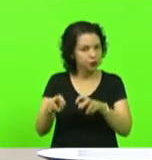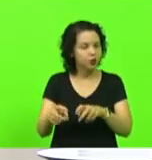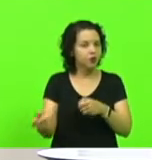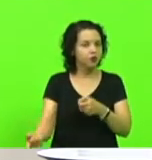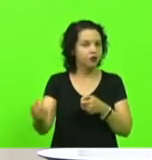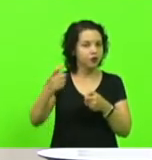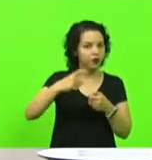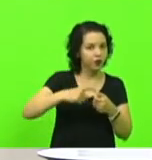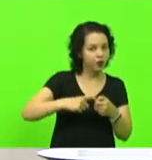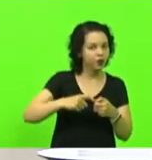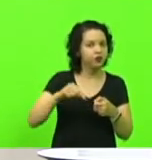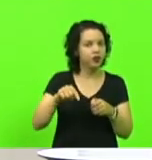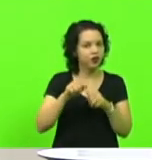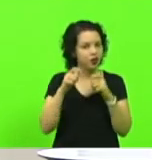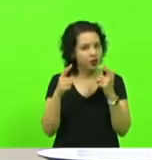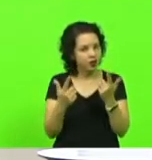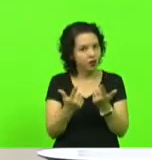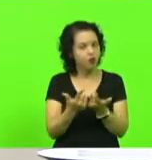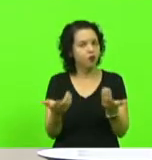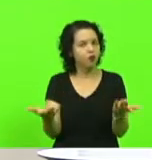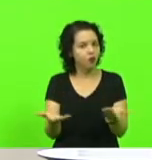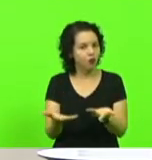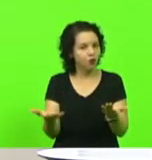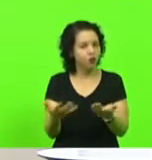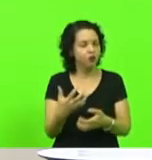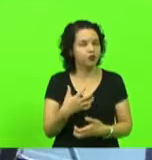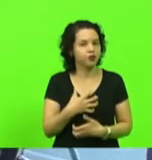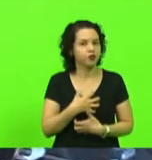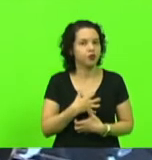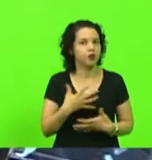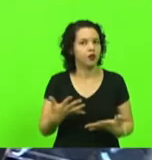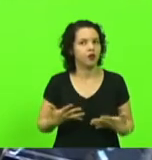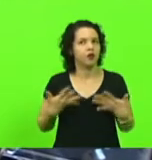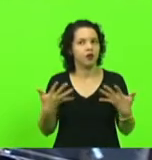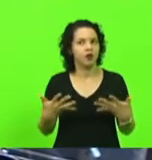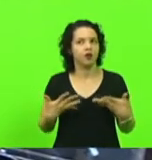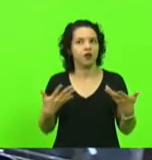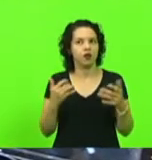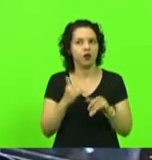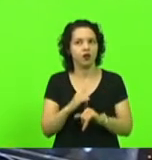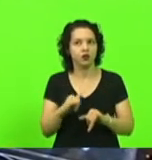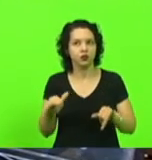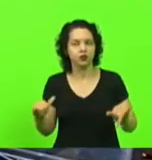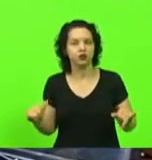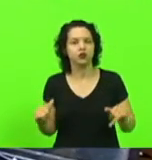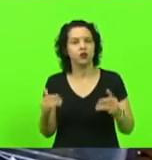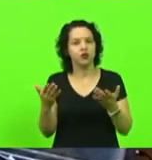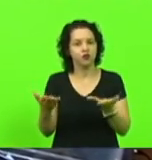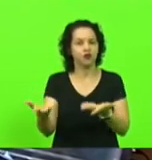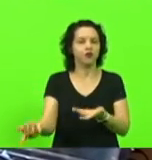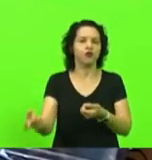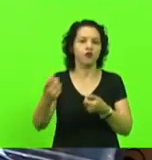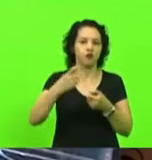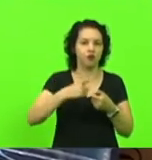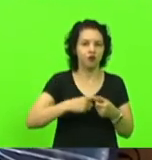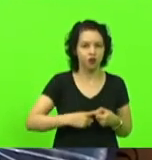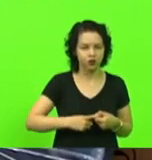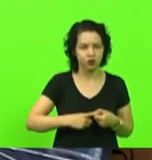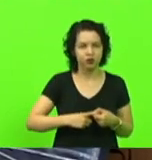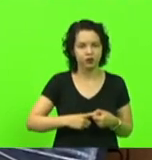à casa no dia de hoje. É com alegria que nós anuncamos que o V. Exª terá dez minutos